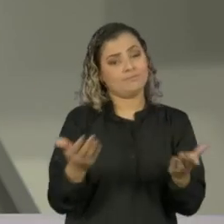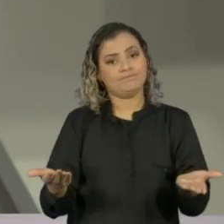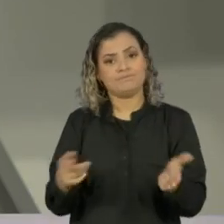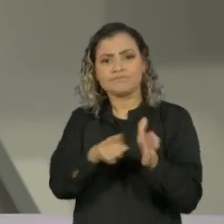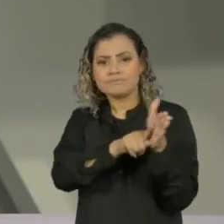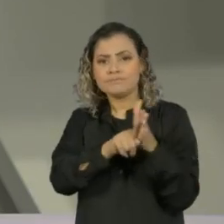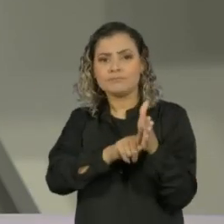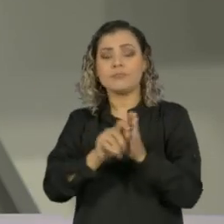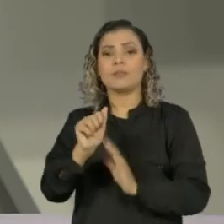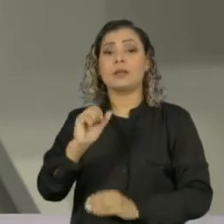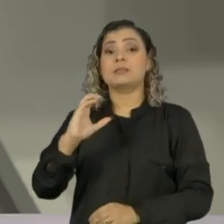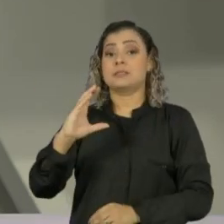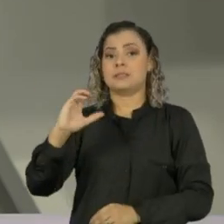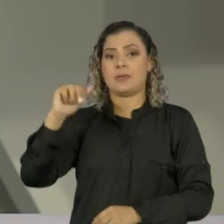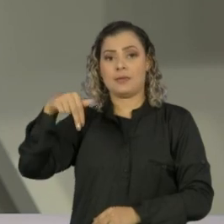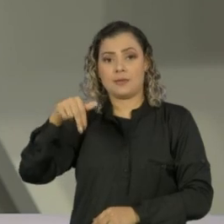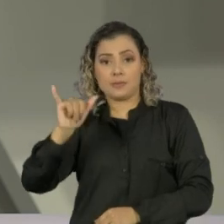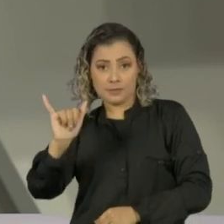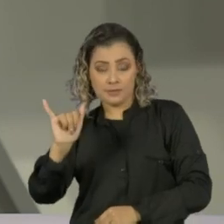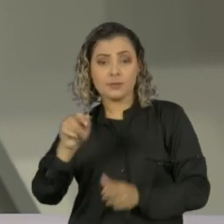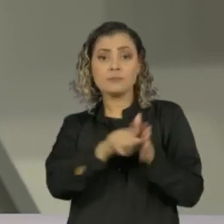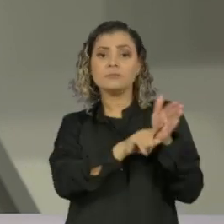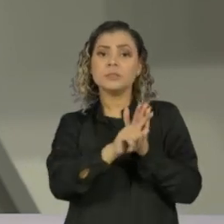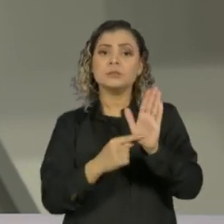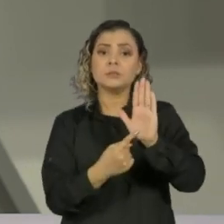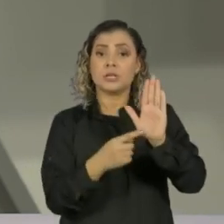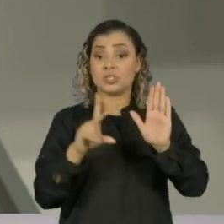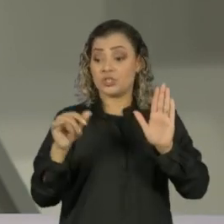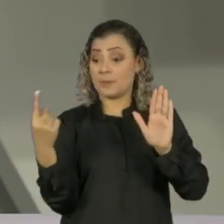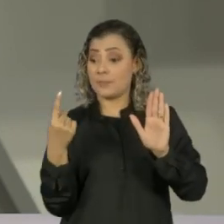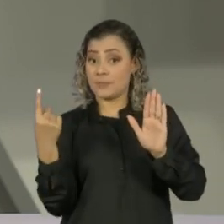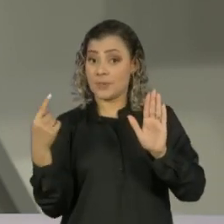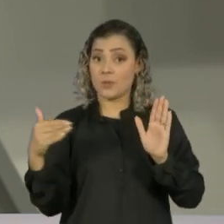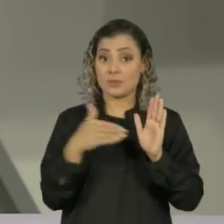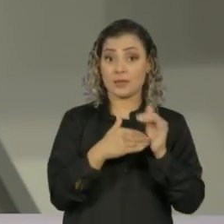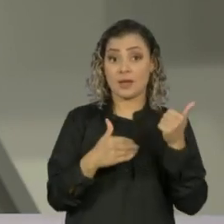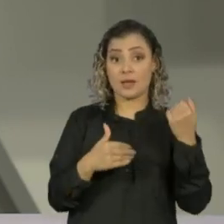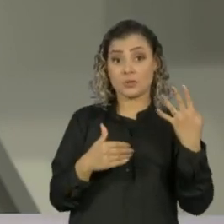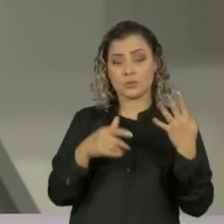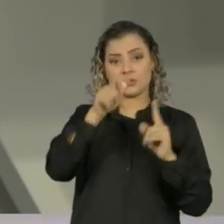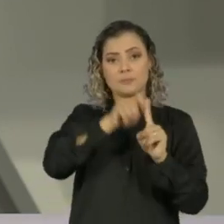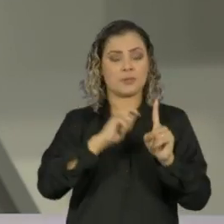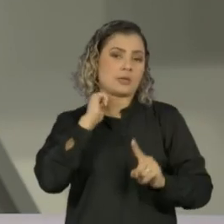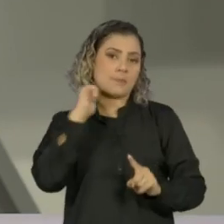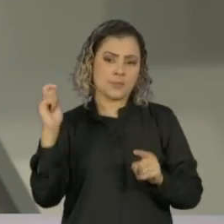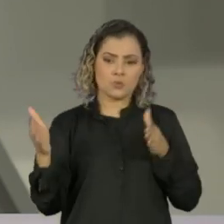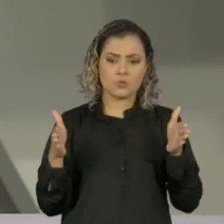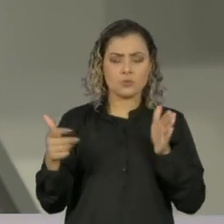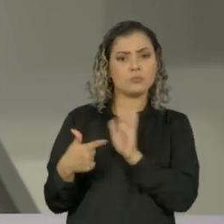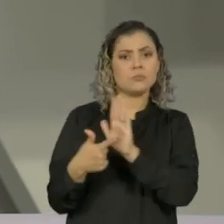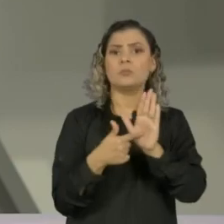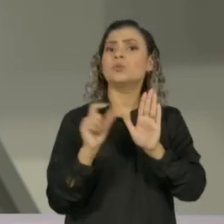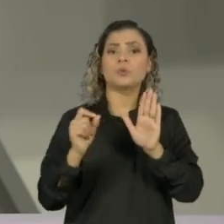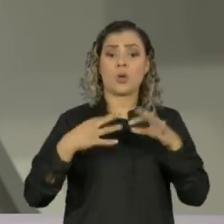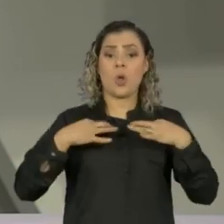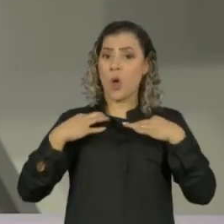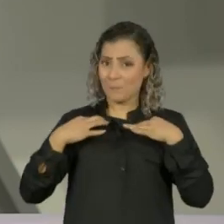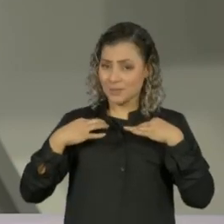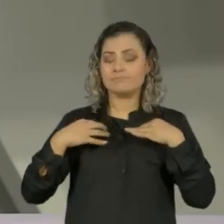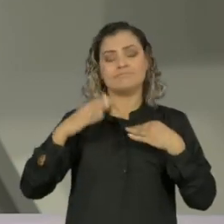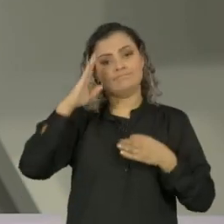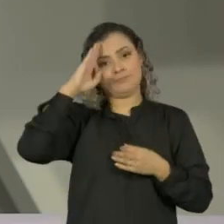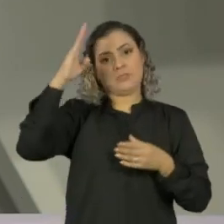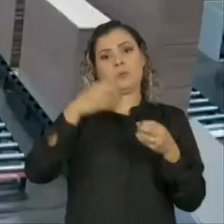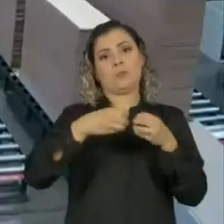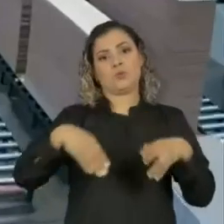da CNI, Confederação Nacional da Indústria, feita entre os dias 1º e 14 de abril, mostrou também que o setor de vestuário foi o